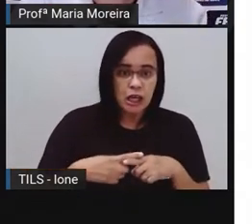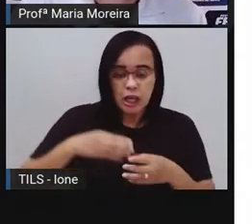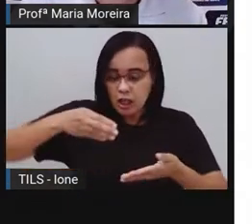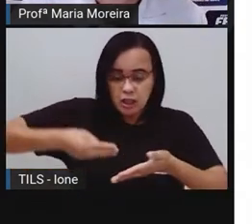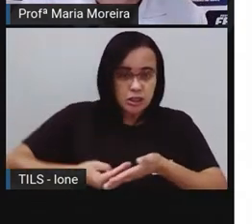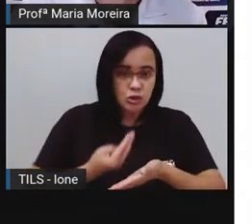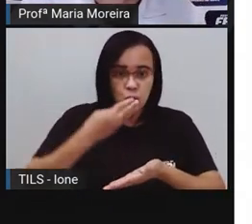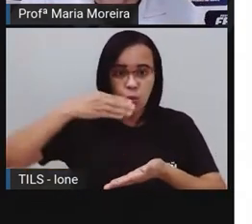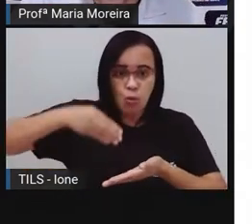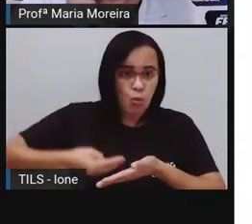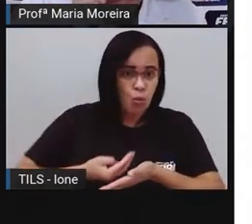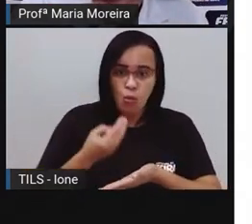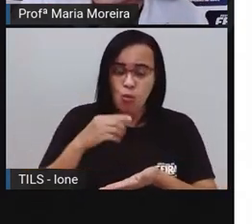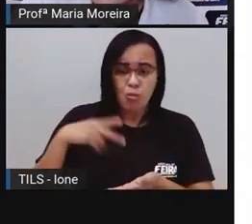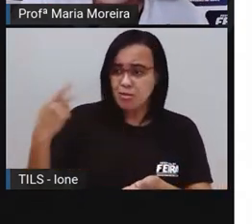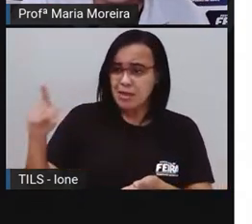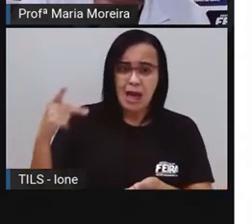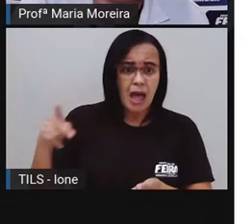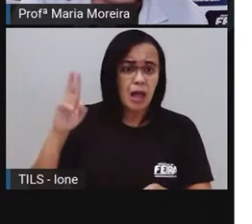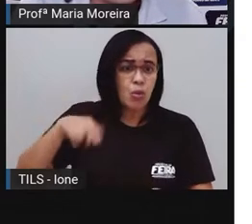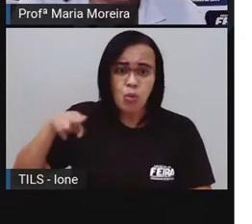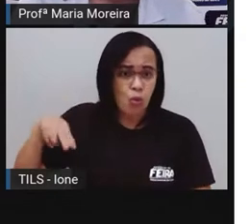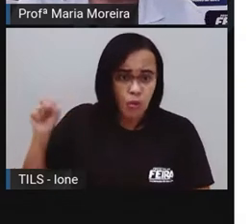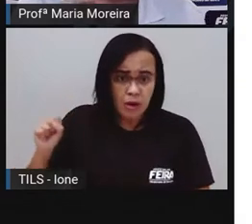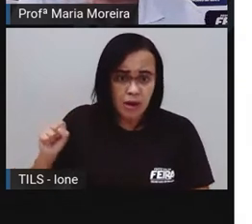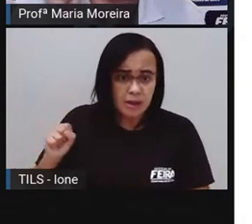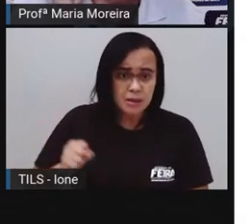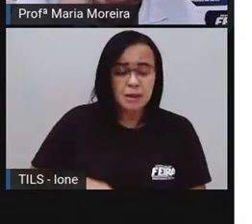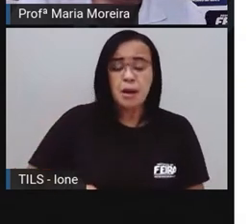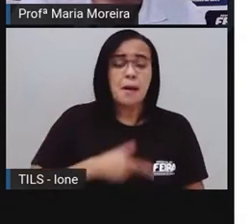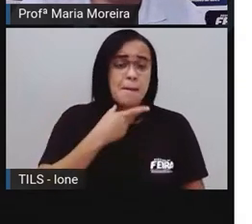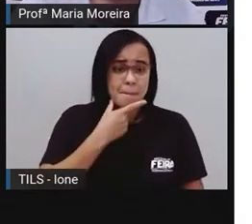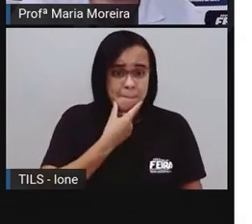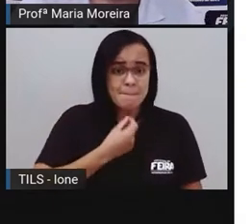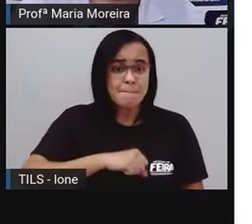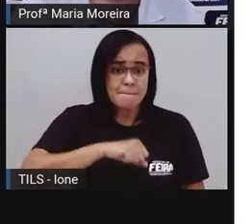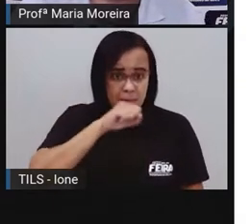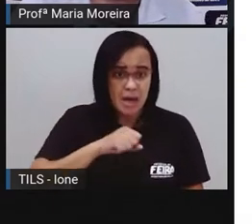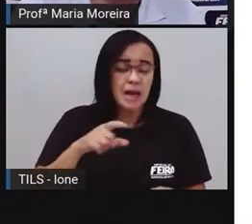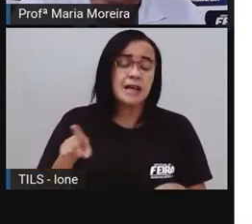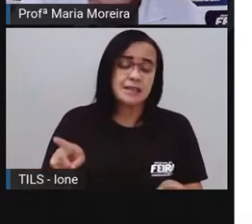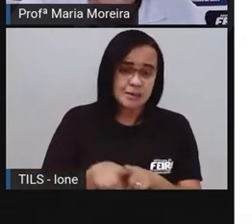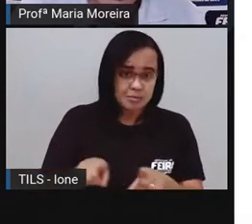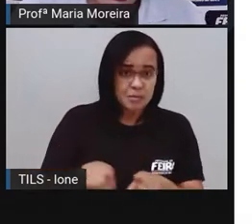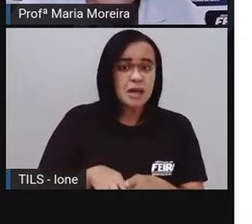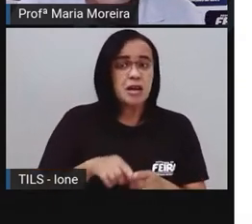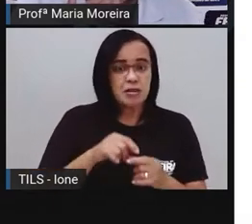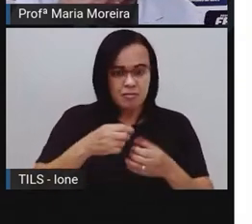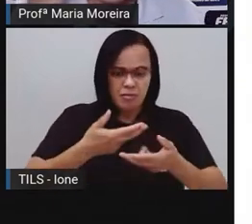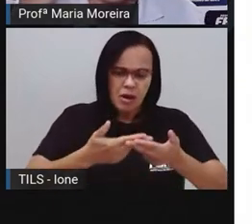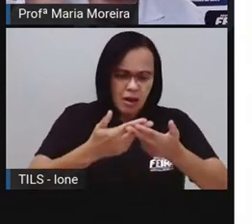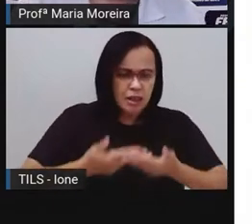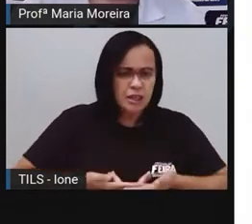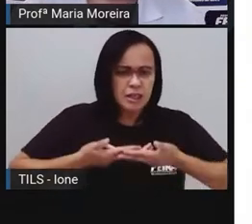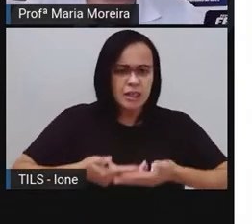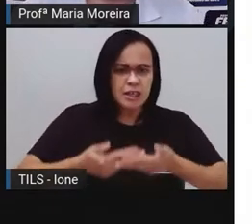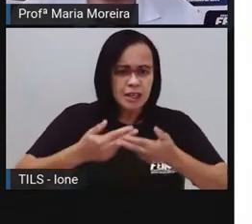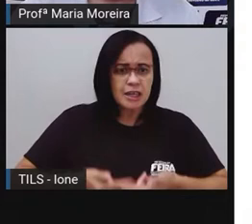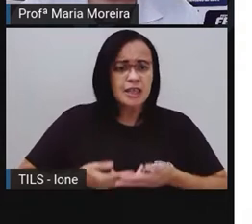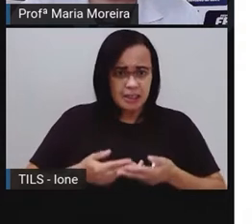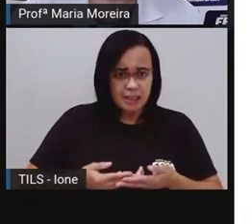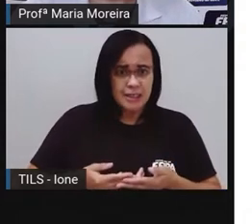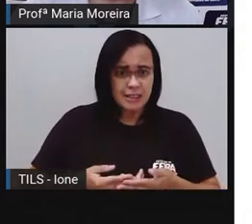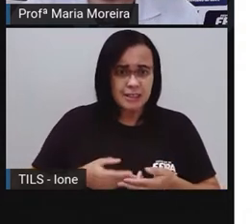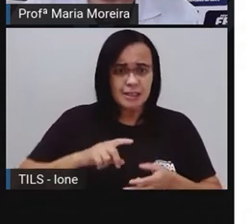mingau que ela faz. Papai disse que vai consertar a cadeirinha. Um beijo, caixinhos